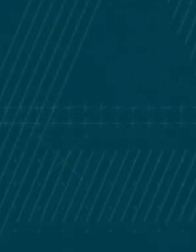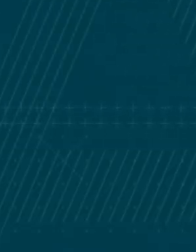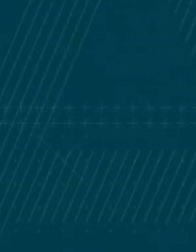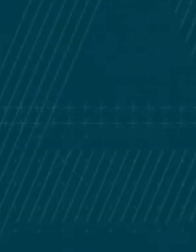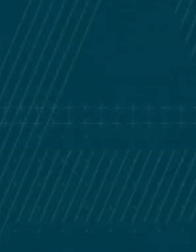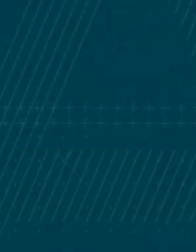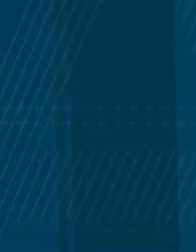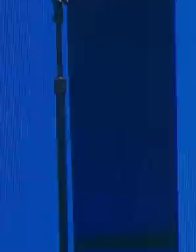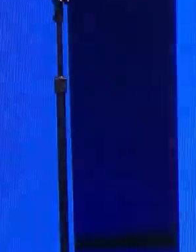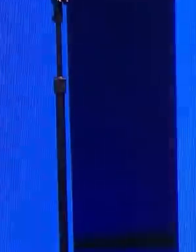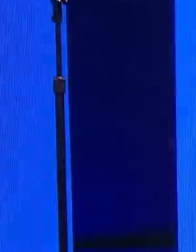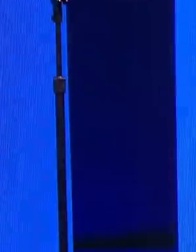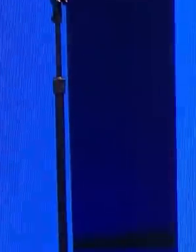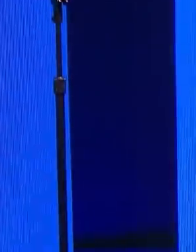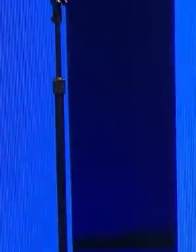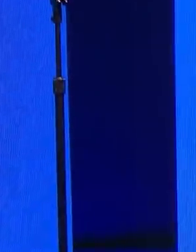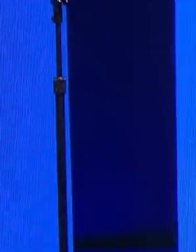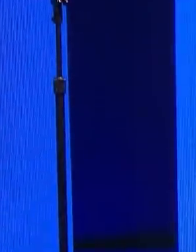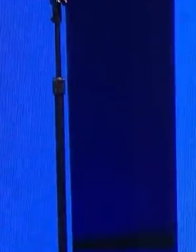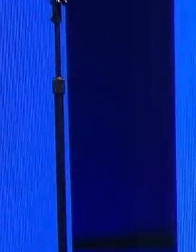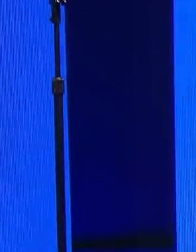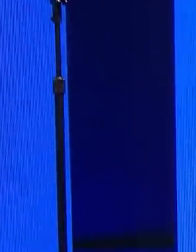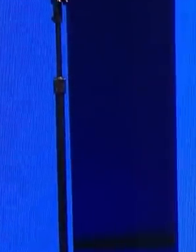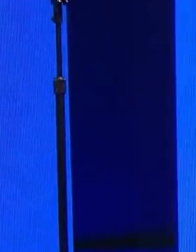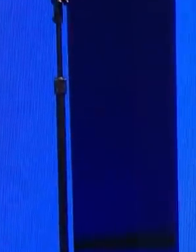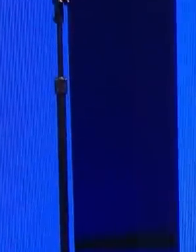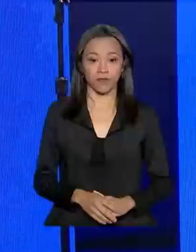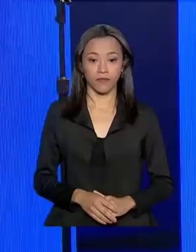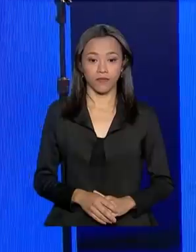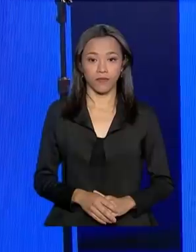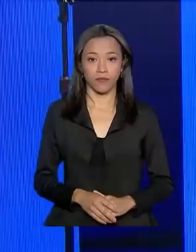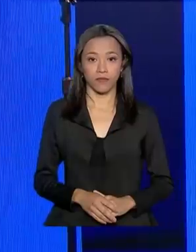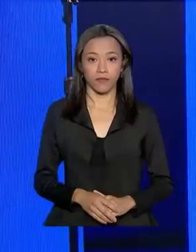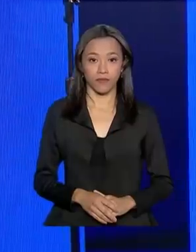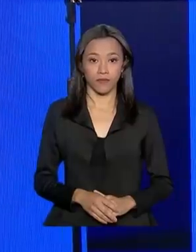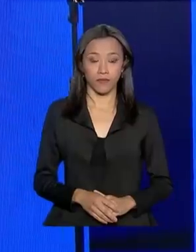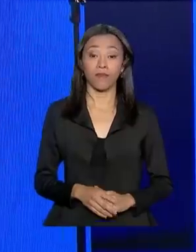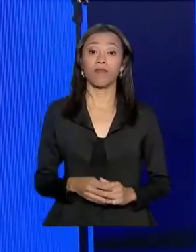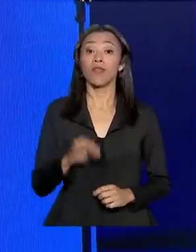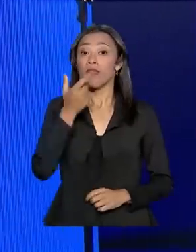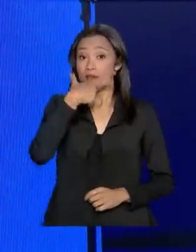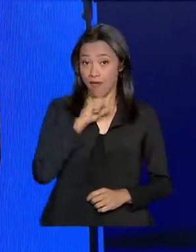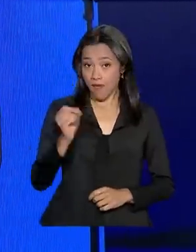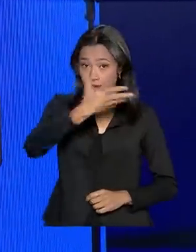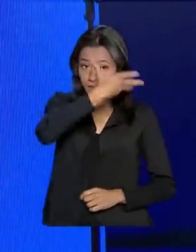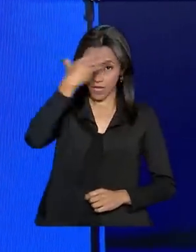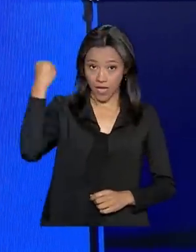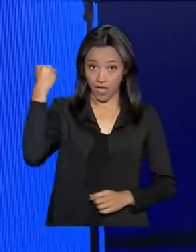Com o seu dever, quem esquece o seu passado